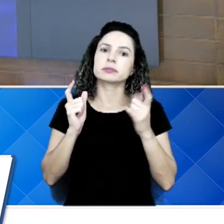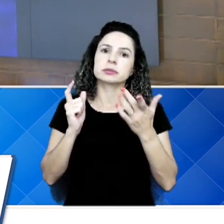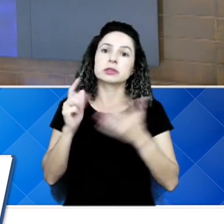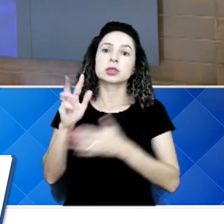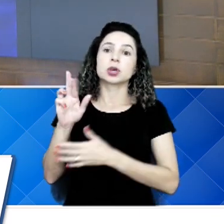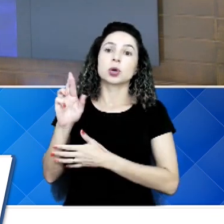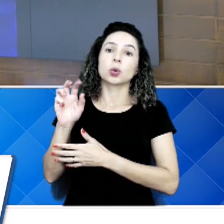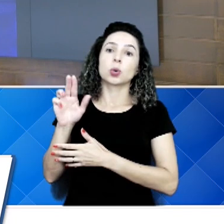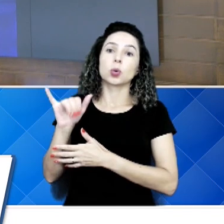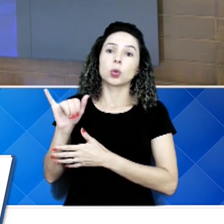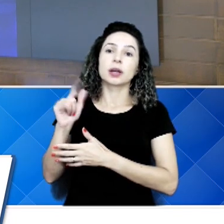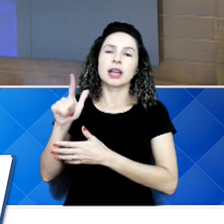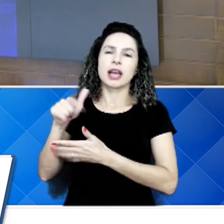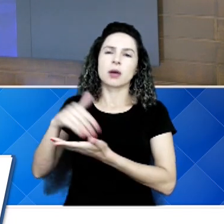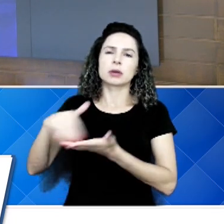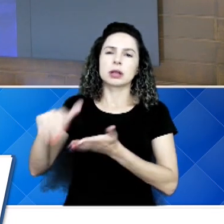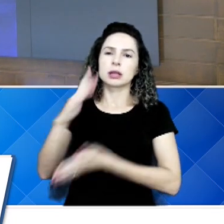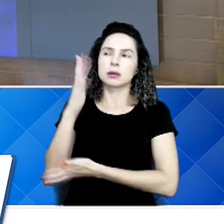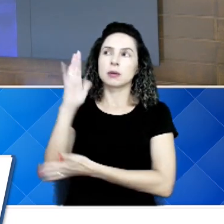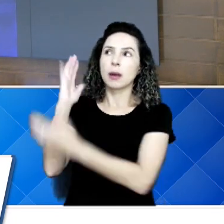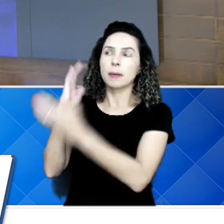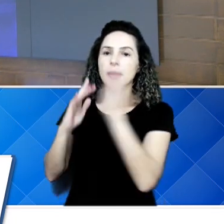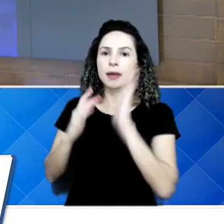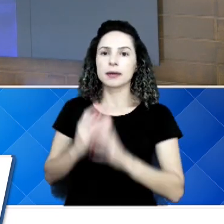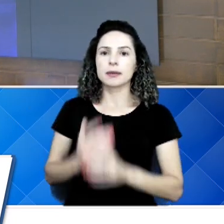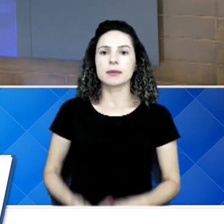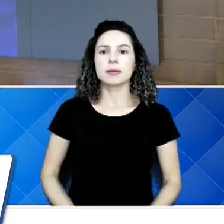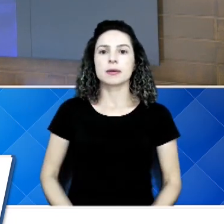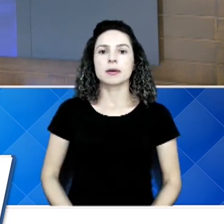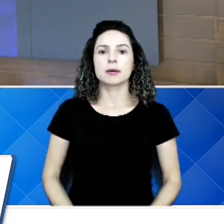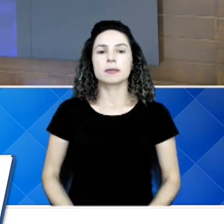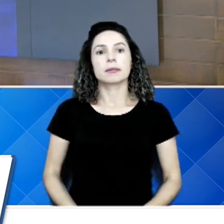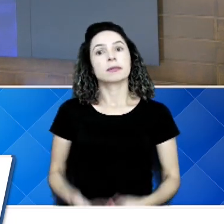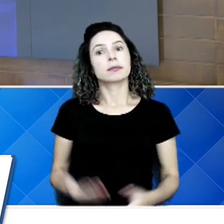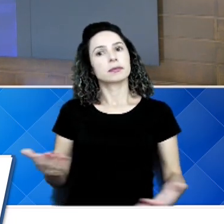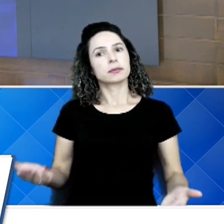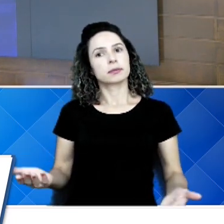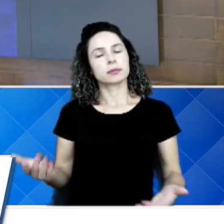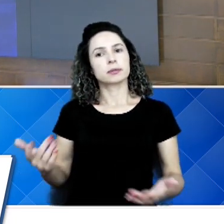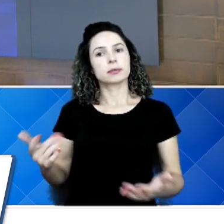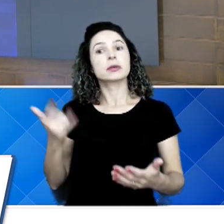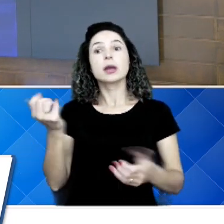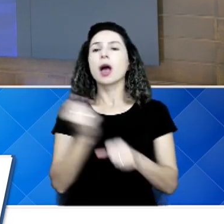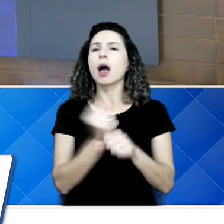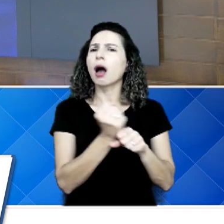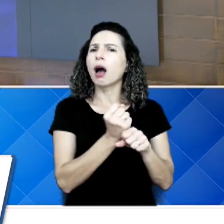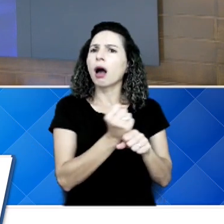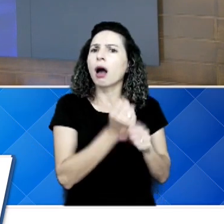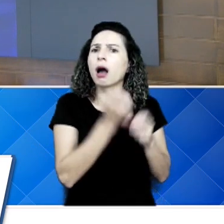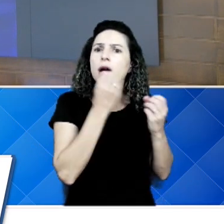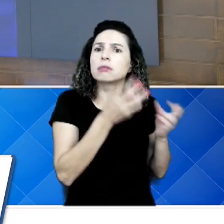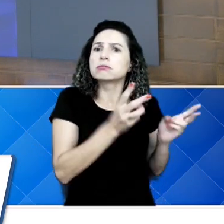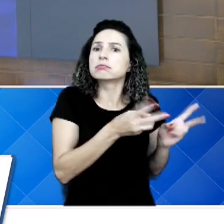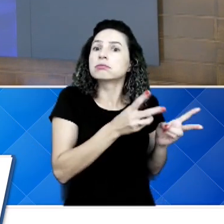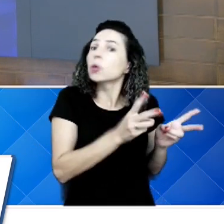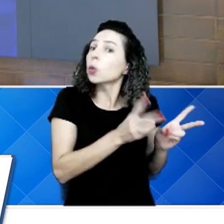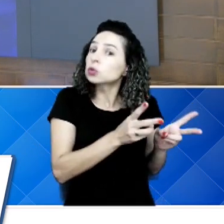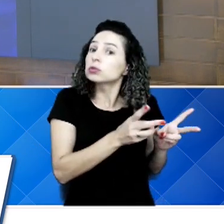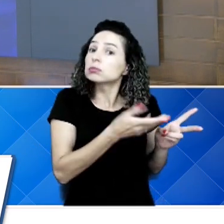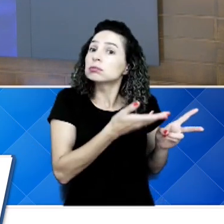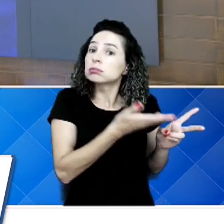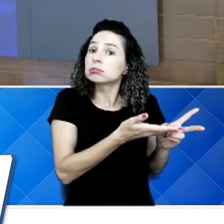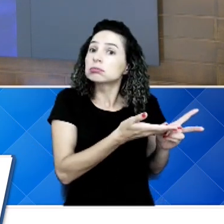o secretário do Meio Ambiente. Pô, se está funcionando há tanto tempo, por que não continuar com essas